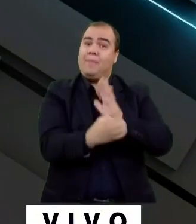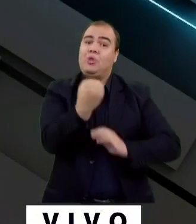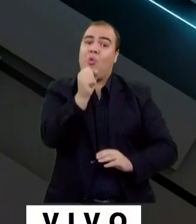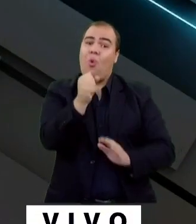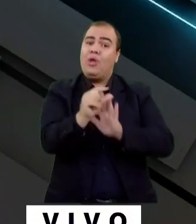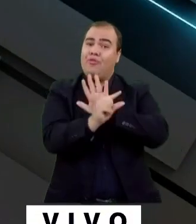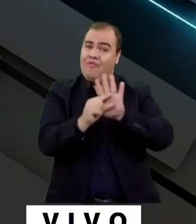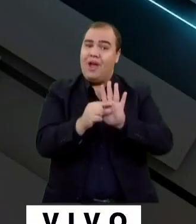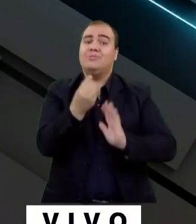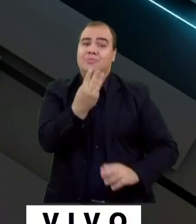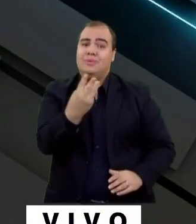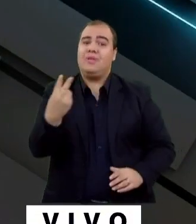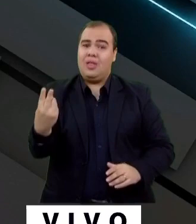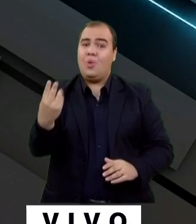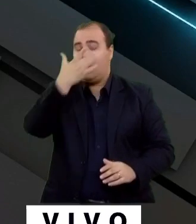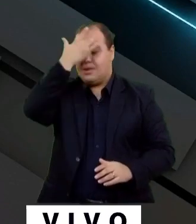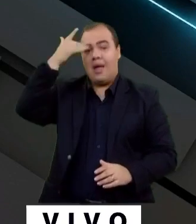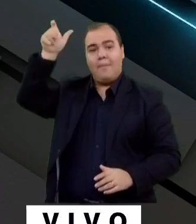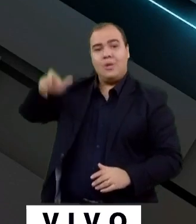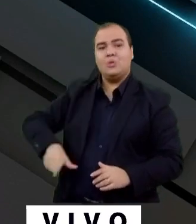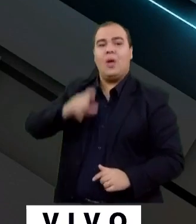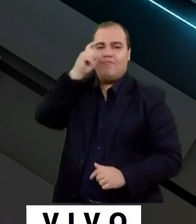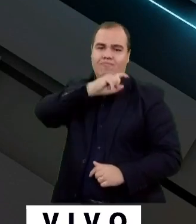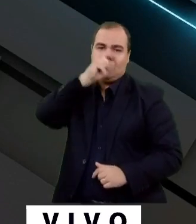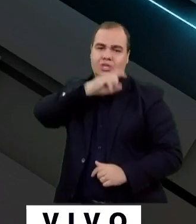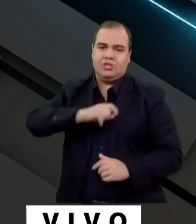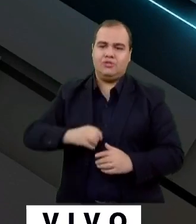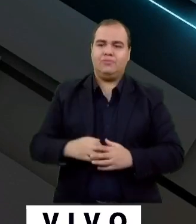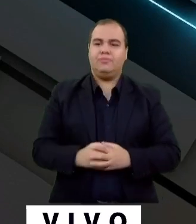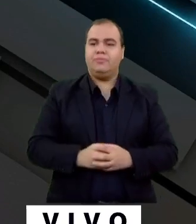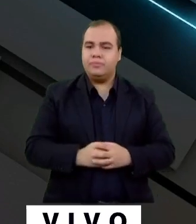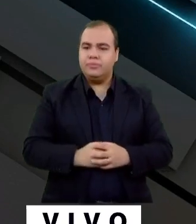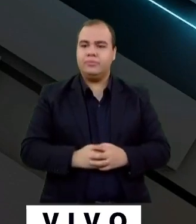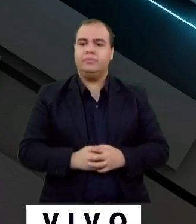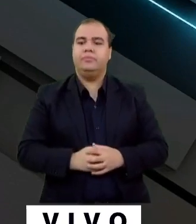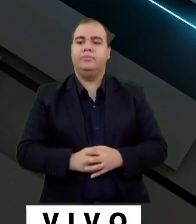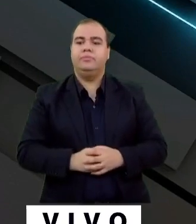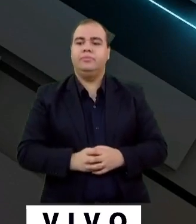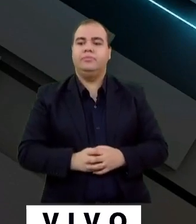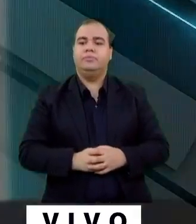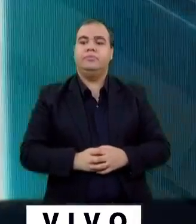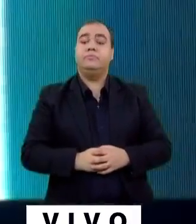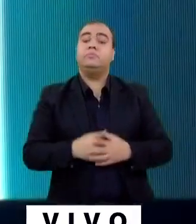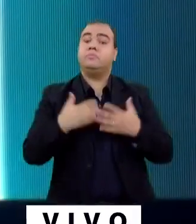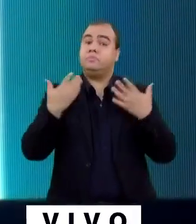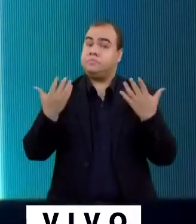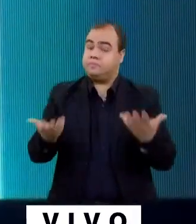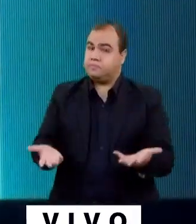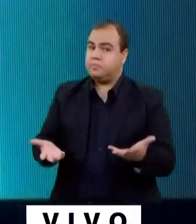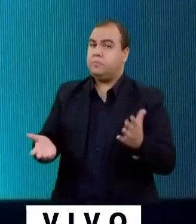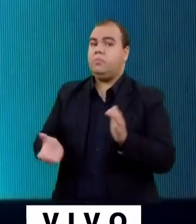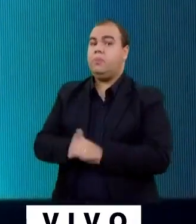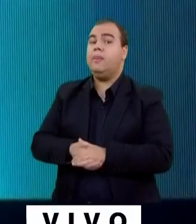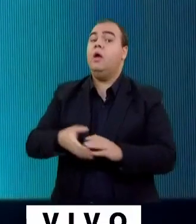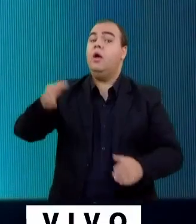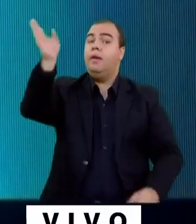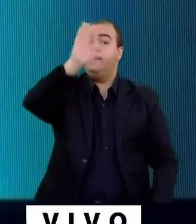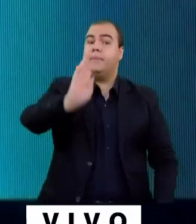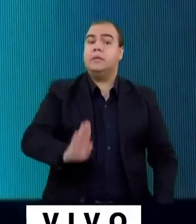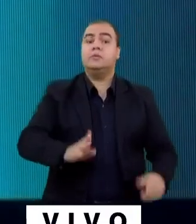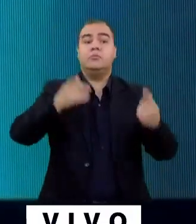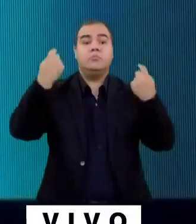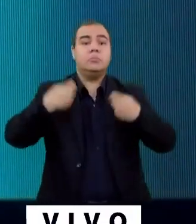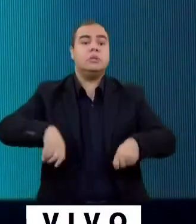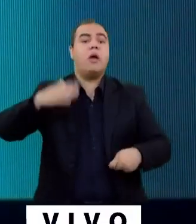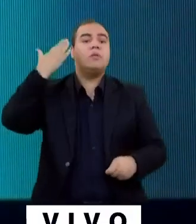simplesmente mente. A réplica, por favor. Bom, o Brasil precisa entender o que